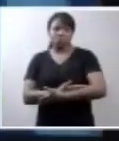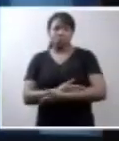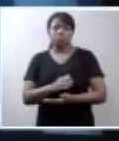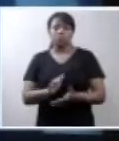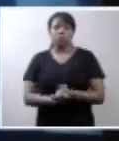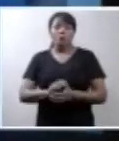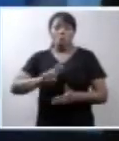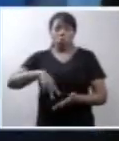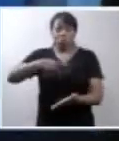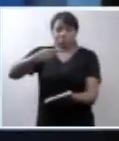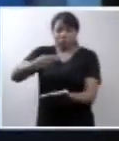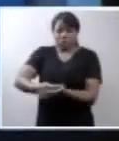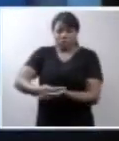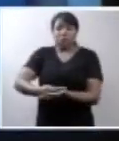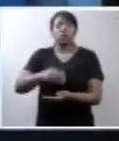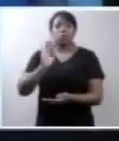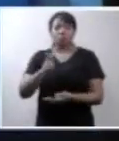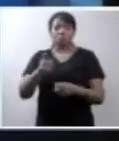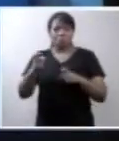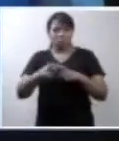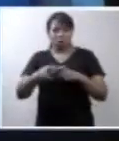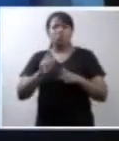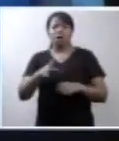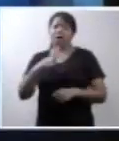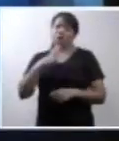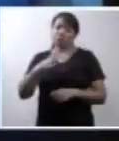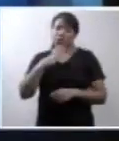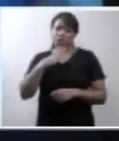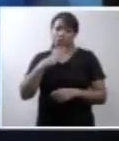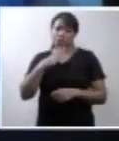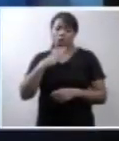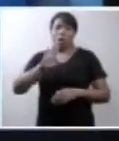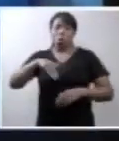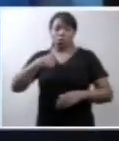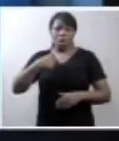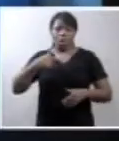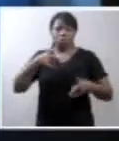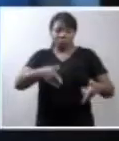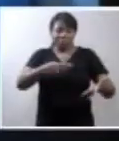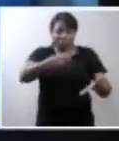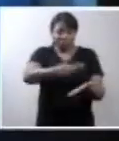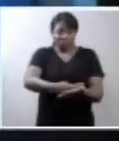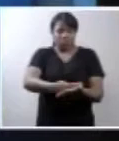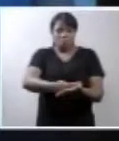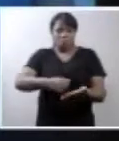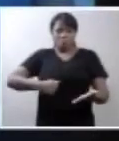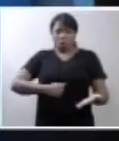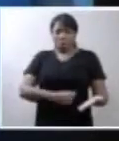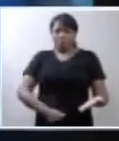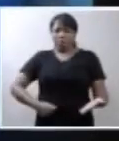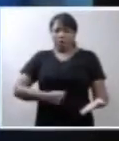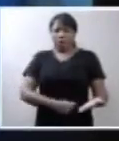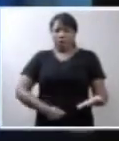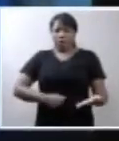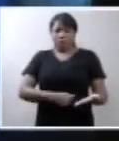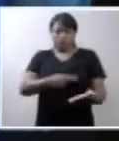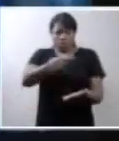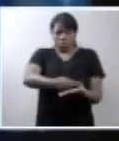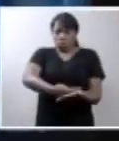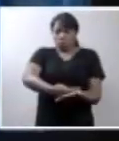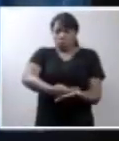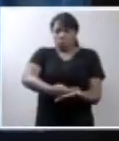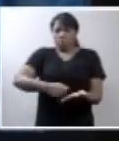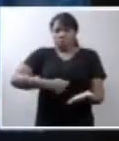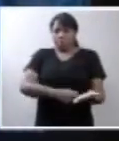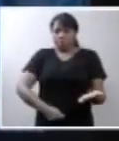Quando eu deitei na sala do médico, que ele já nos conhecia. Quando eu deitei, que ele botou o aparelho da ultrassol na minha